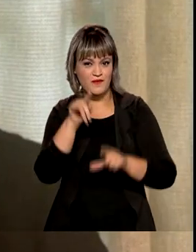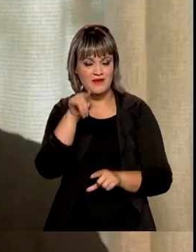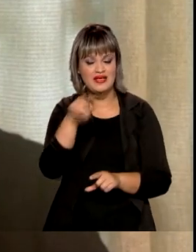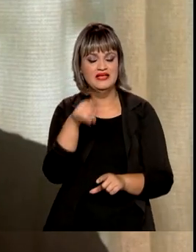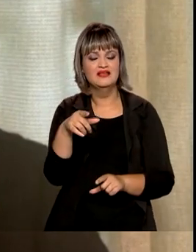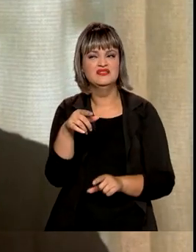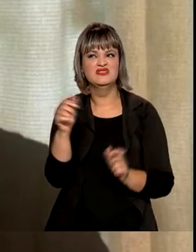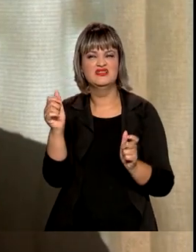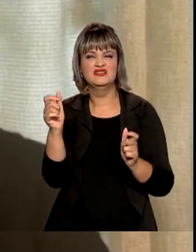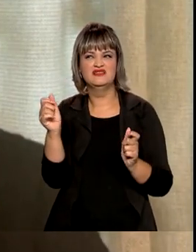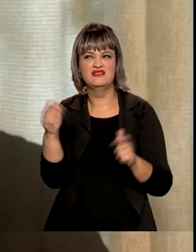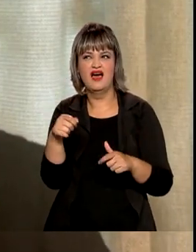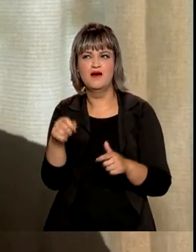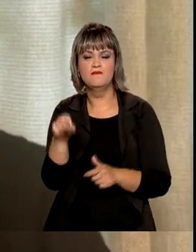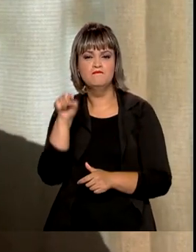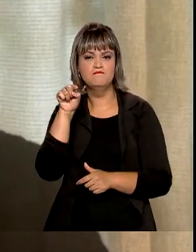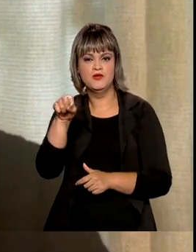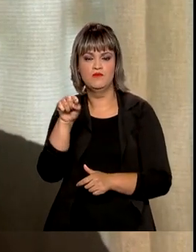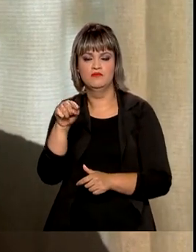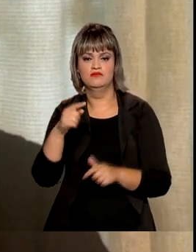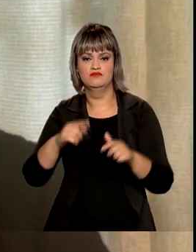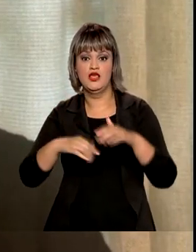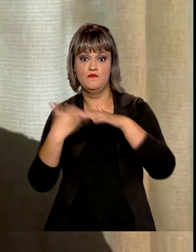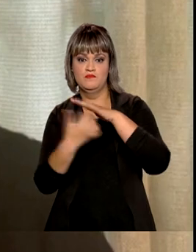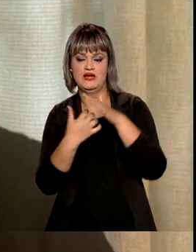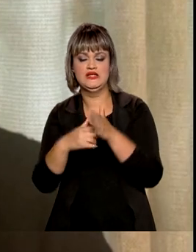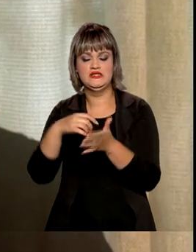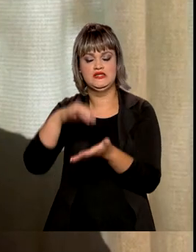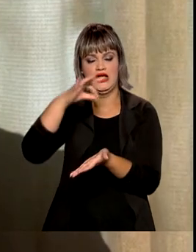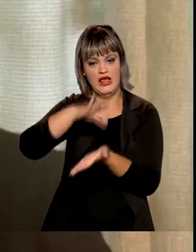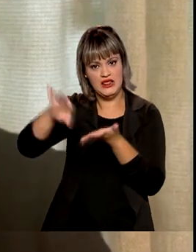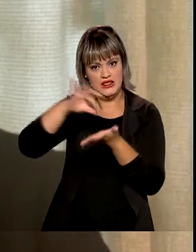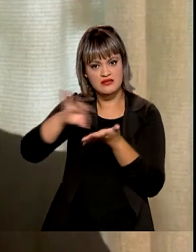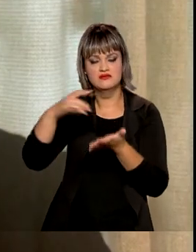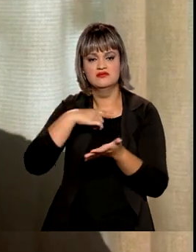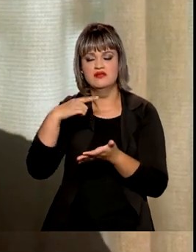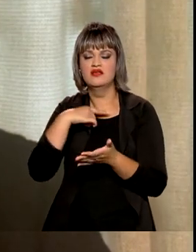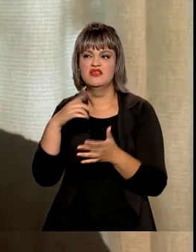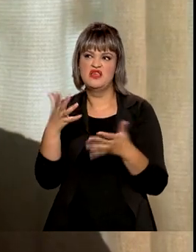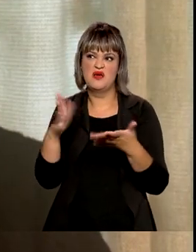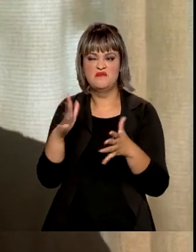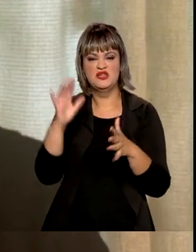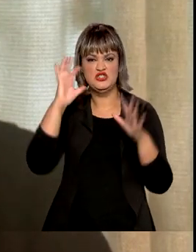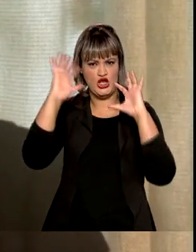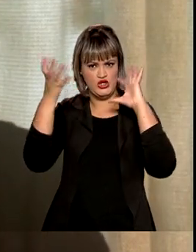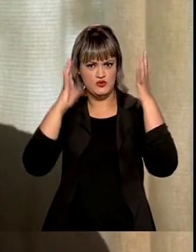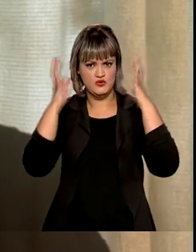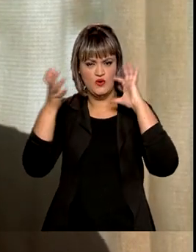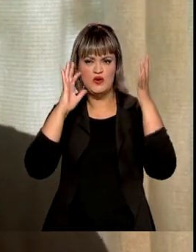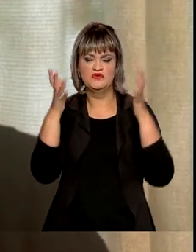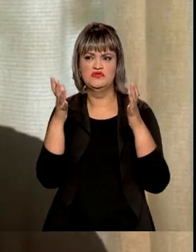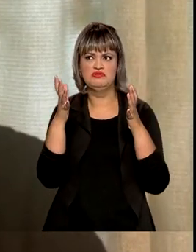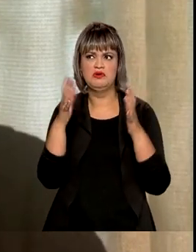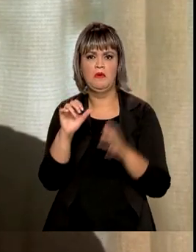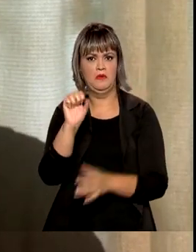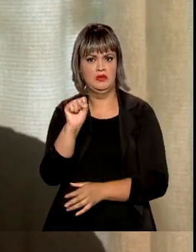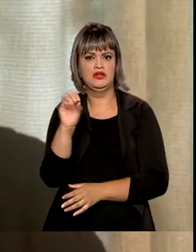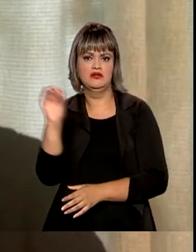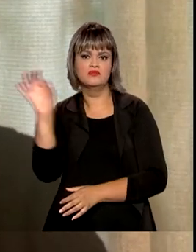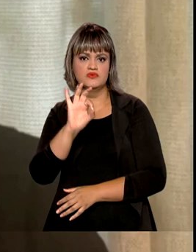dia com aproximadamente mil empresas já cadastradas e tem uma média de resolução de conflitos que chega até